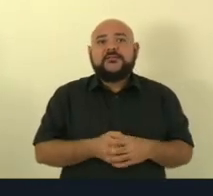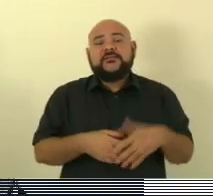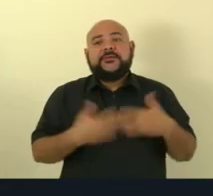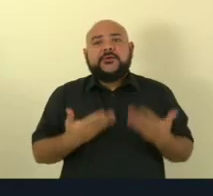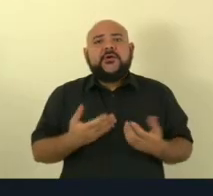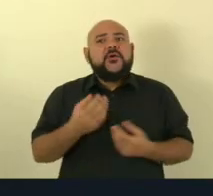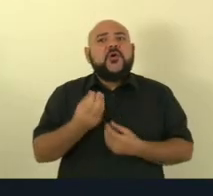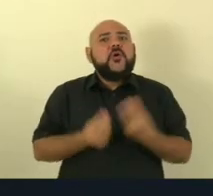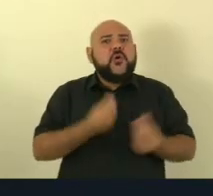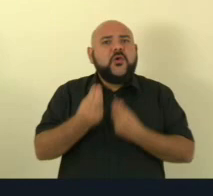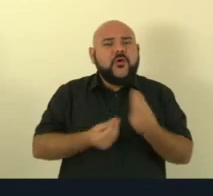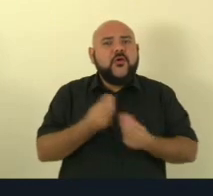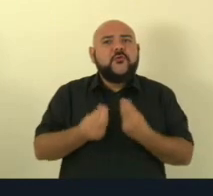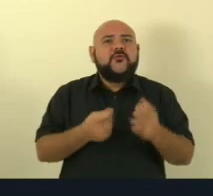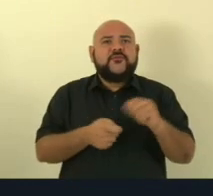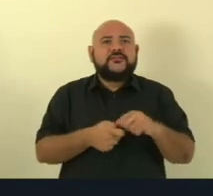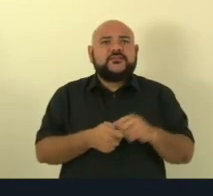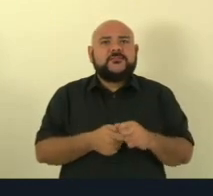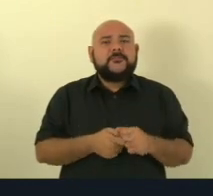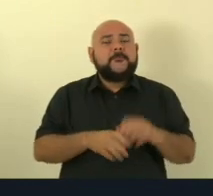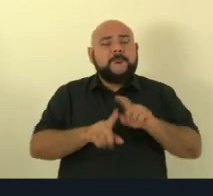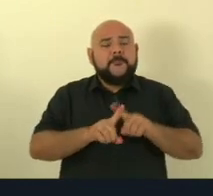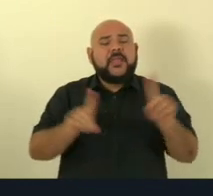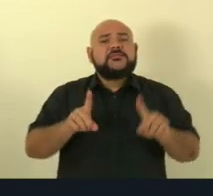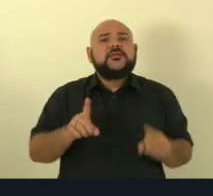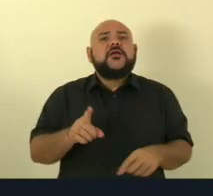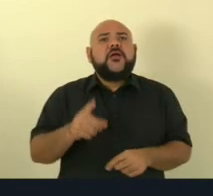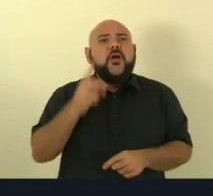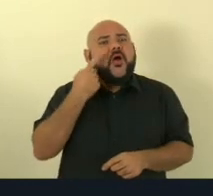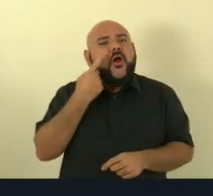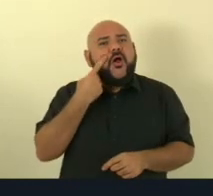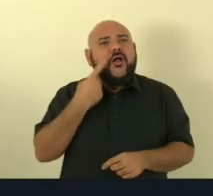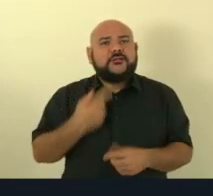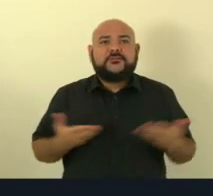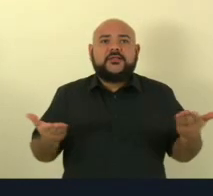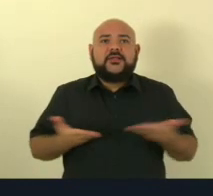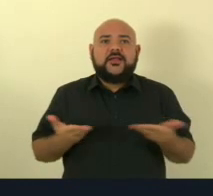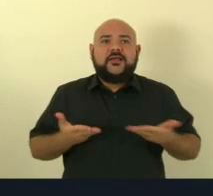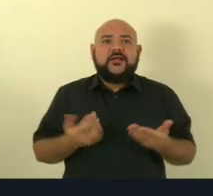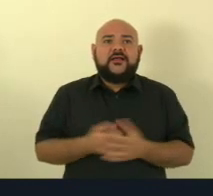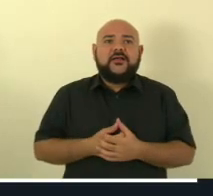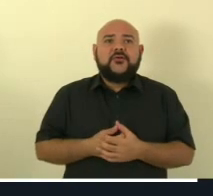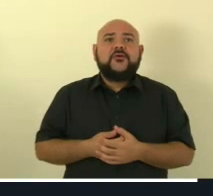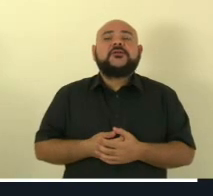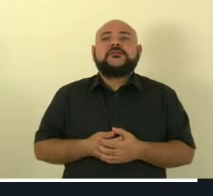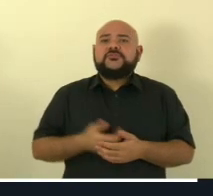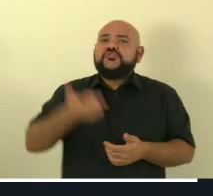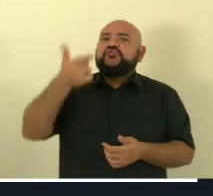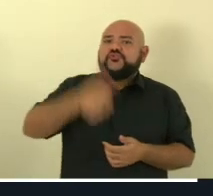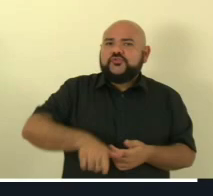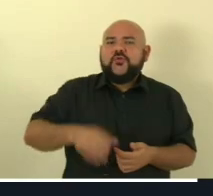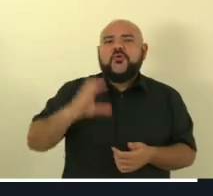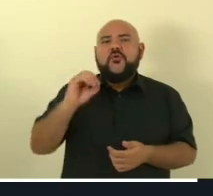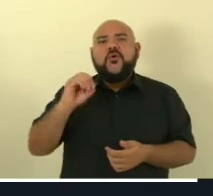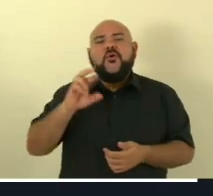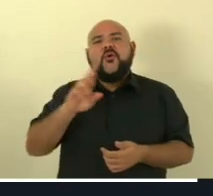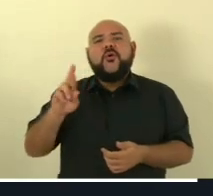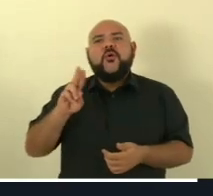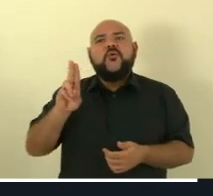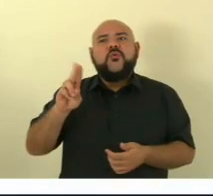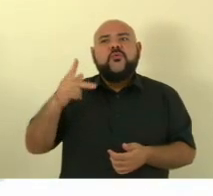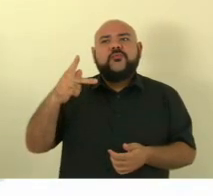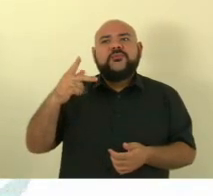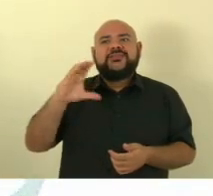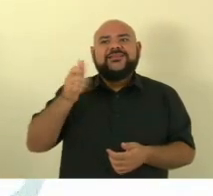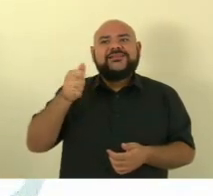criação do legislativo mas olha que bacana isso agora o maior escândalo de corrupção do Brasil que era o orçamento secreto